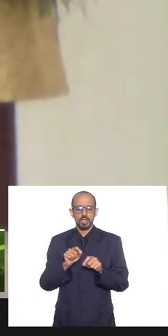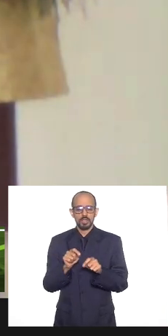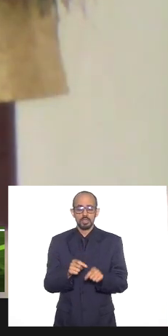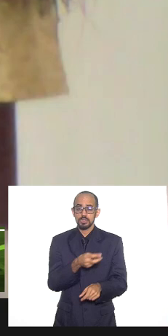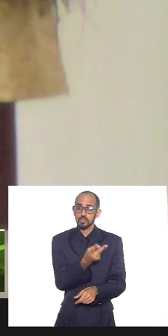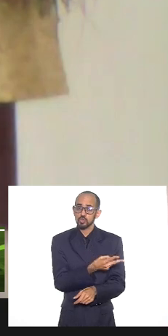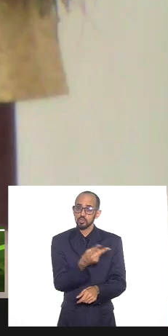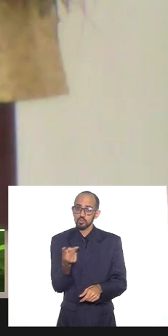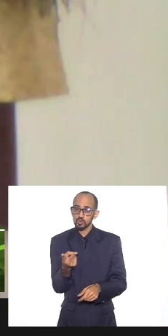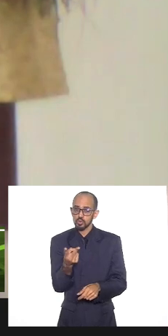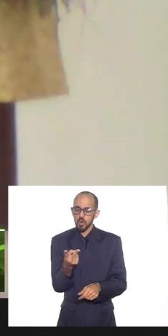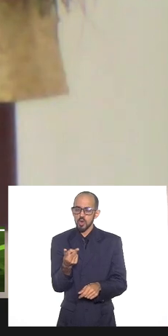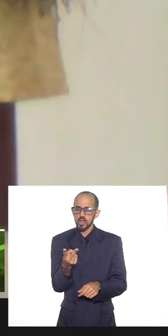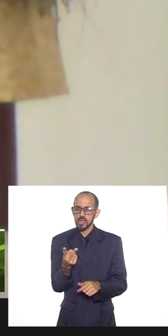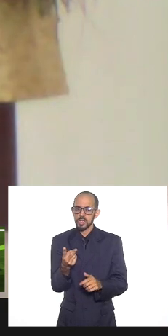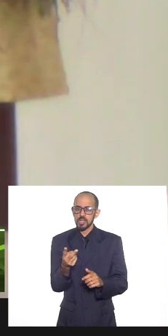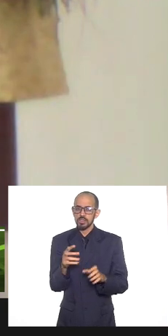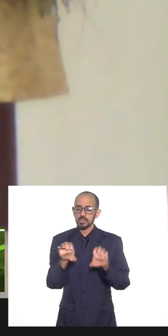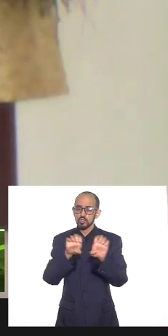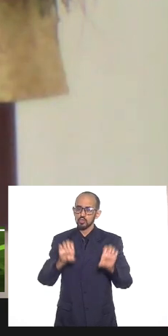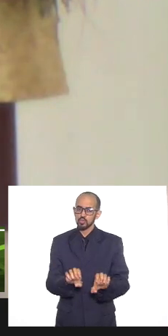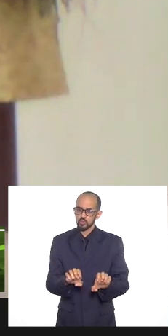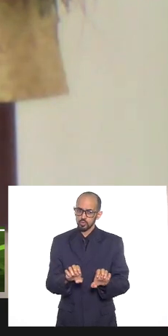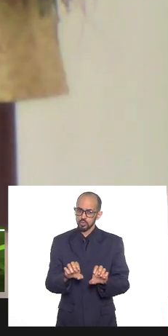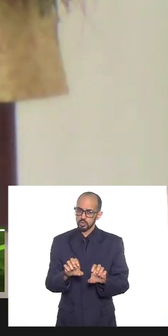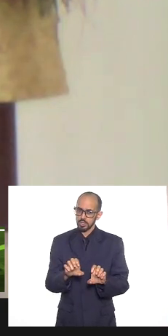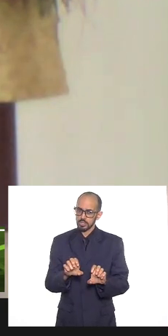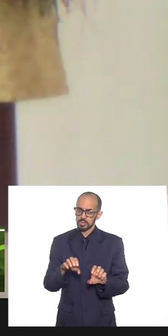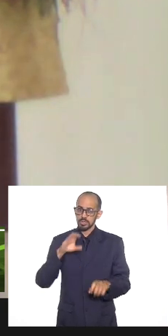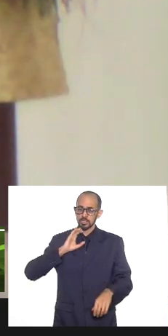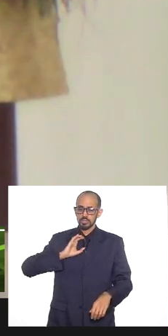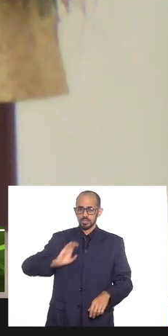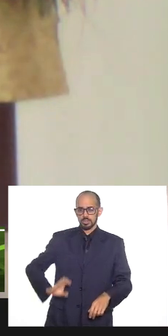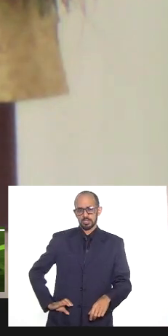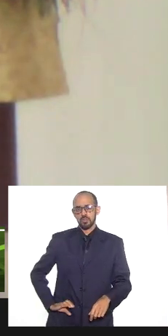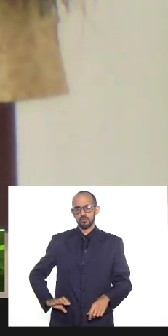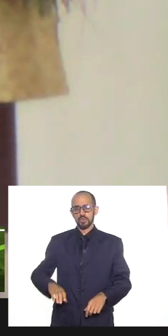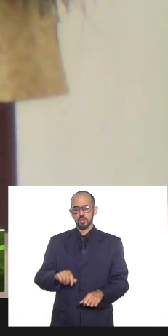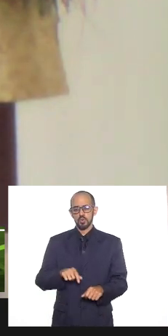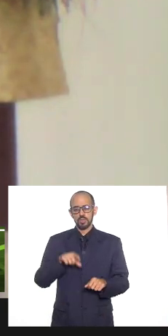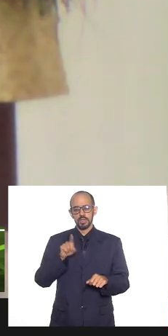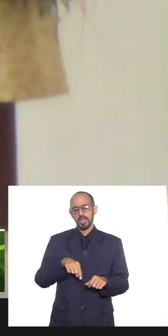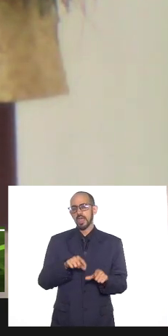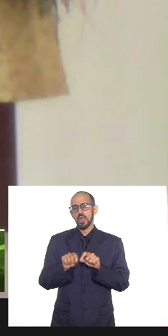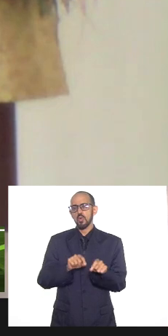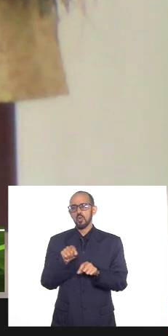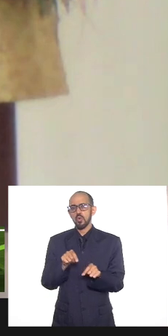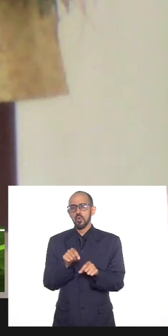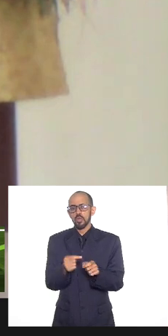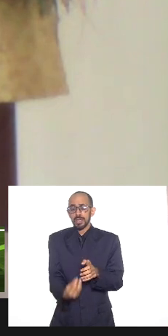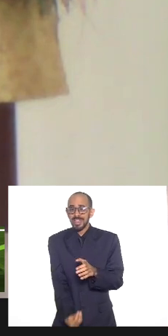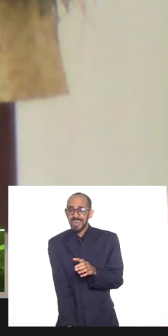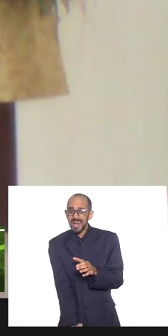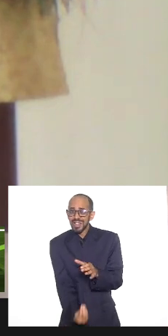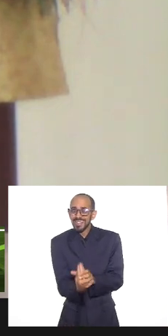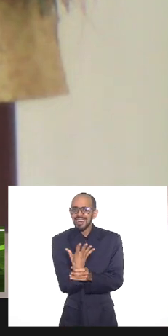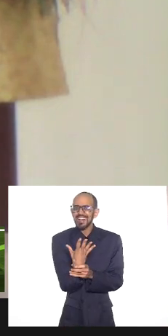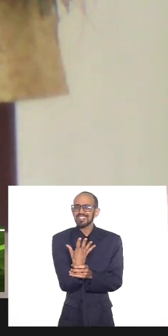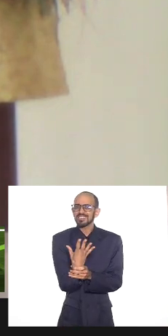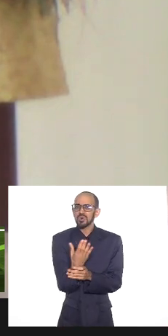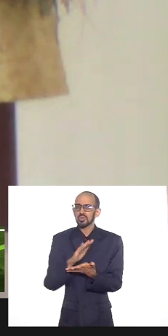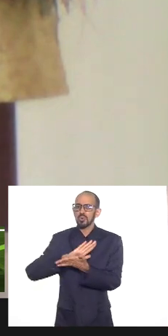e que eu resumo como o berço da xenofobia